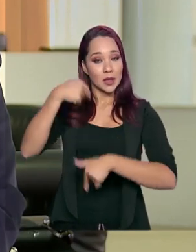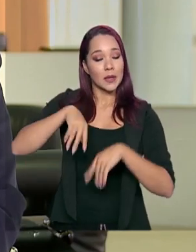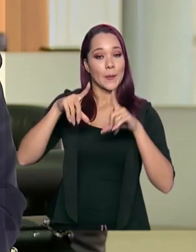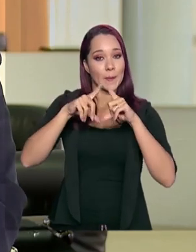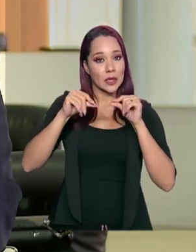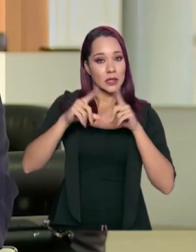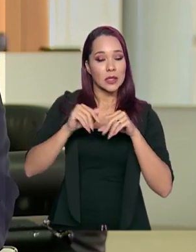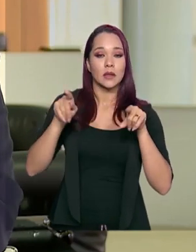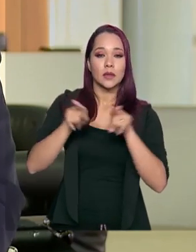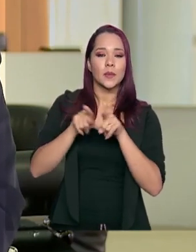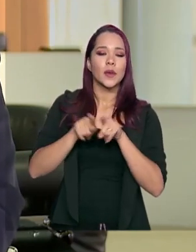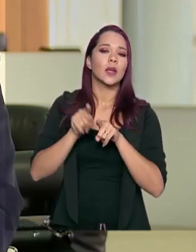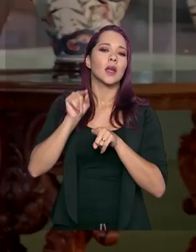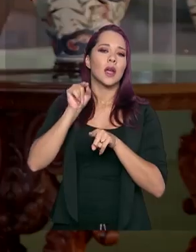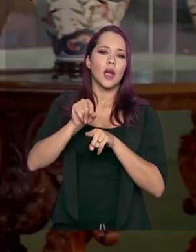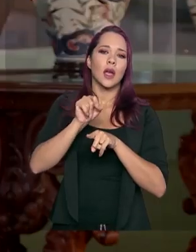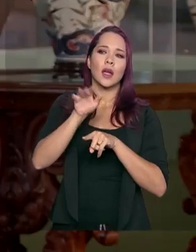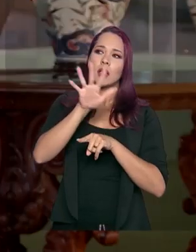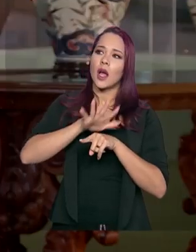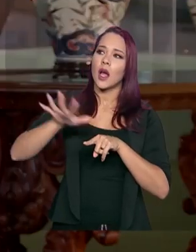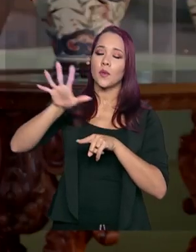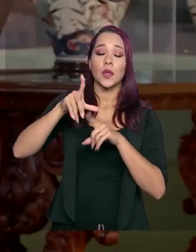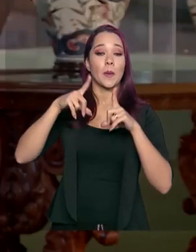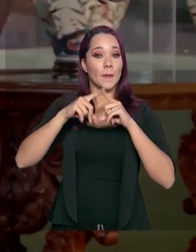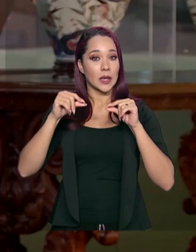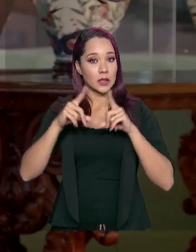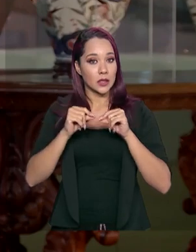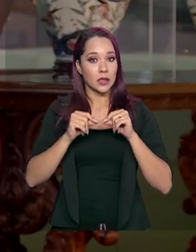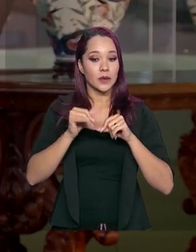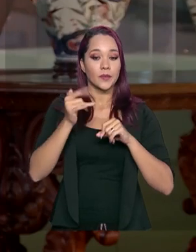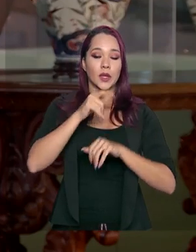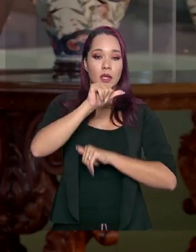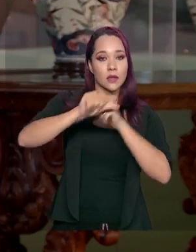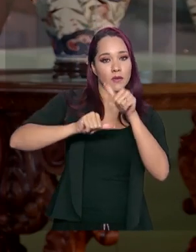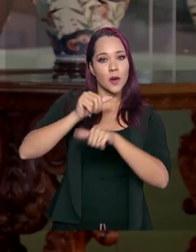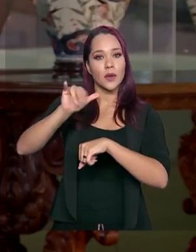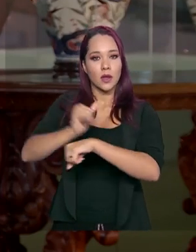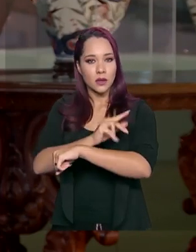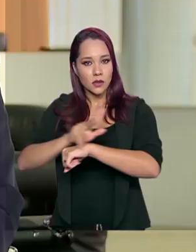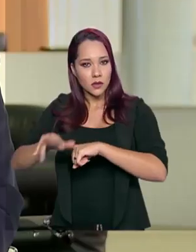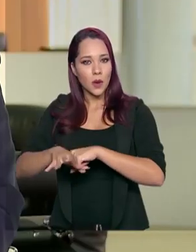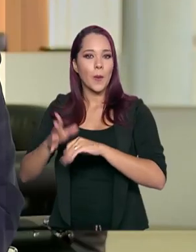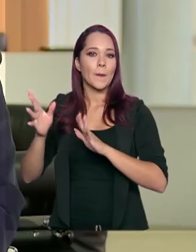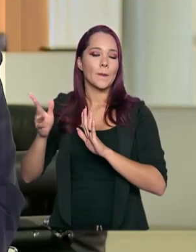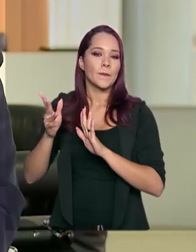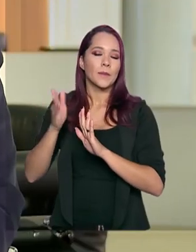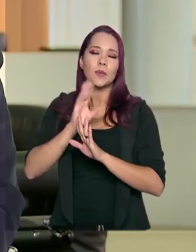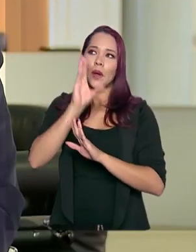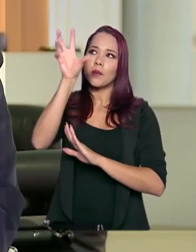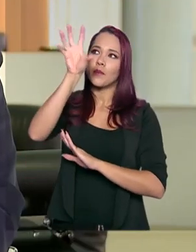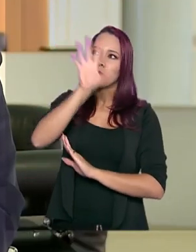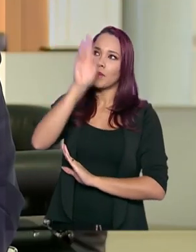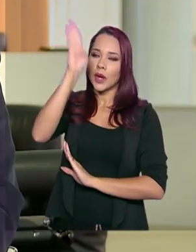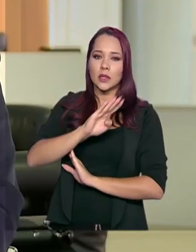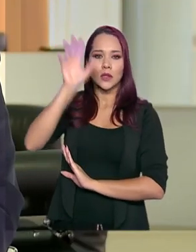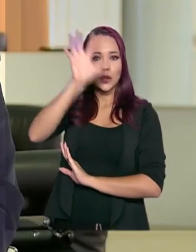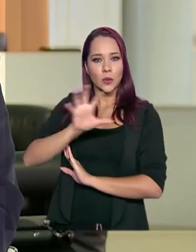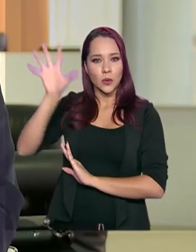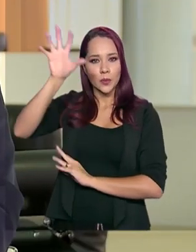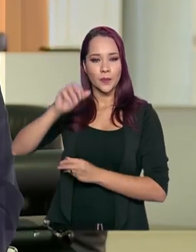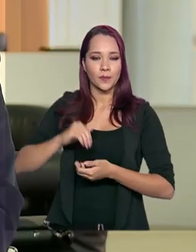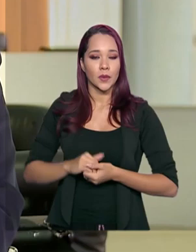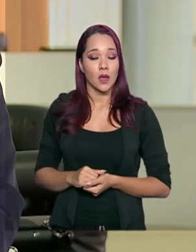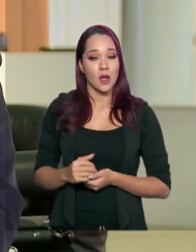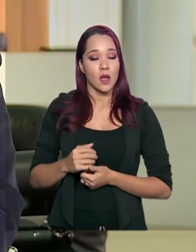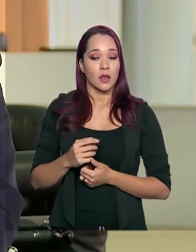e esse trabalho é dirimido no âmbito do distrito que, então, transforma isso em ação prática na ponta. Um dos nossos reforços,